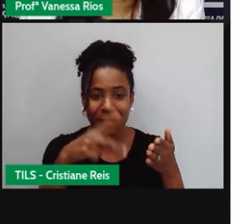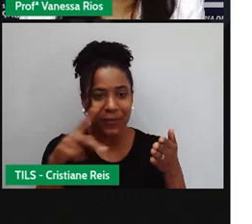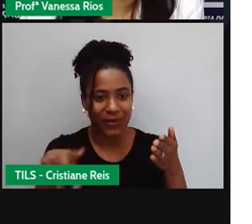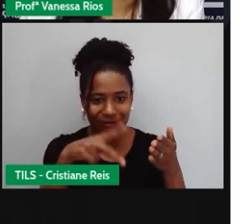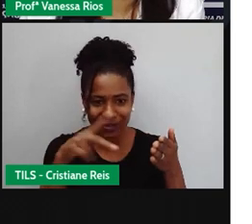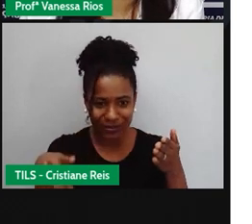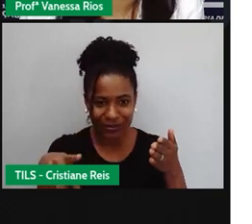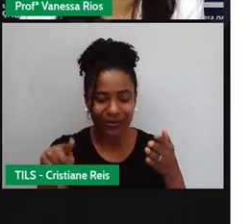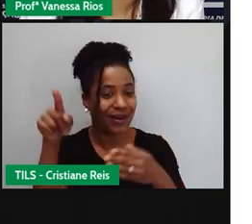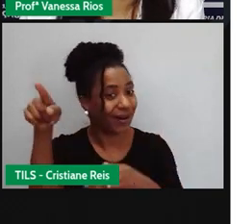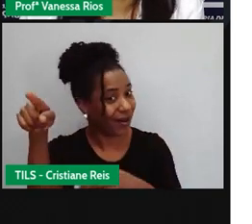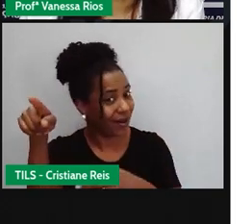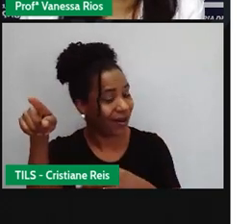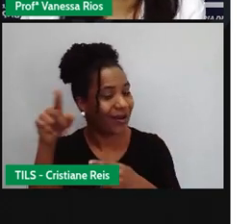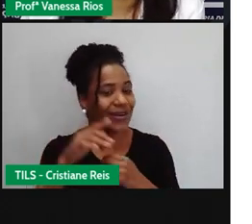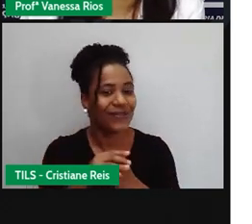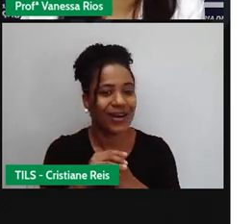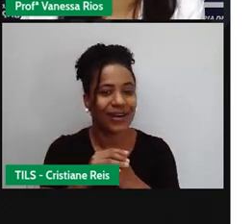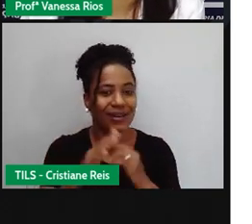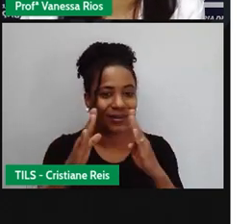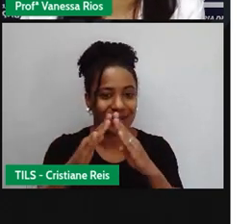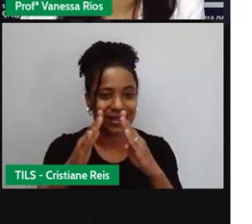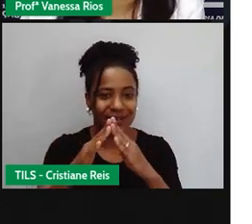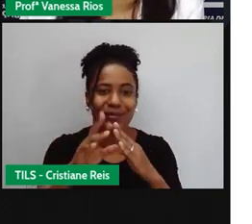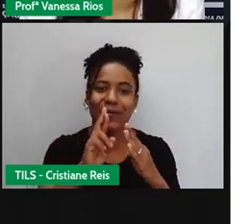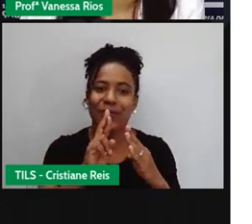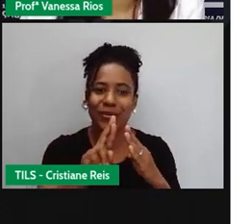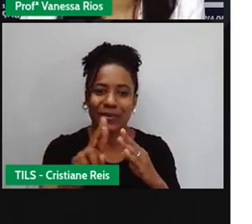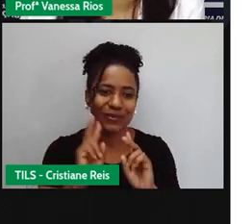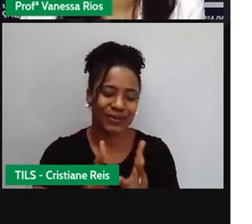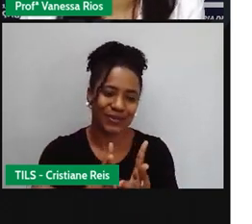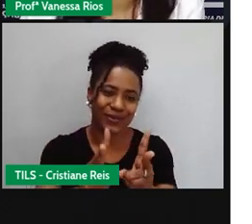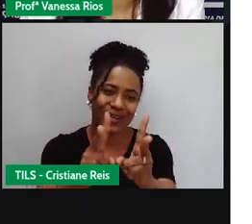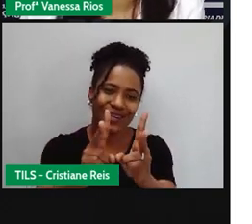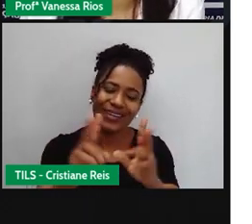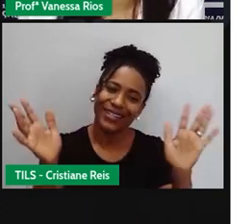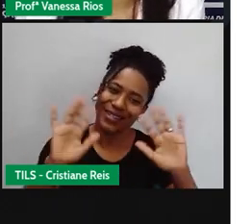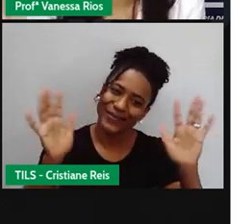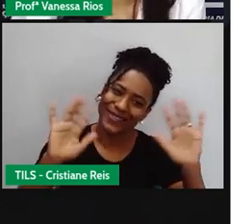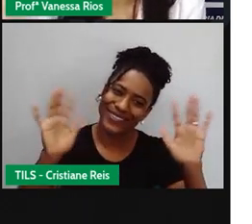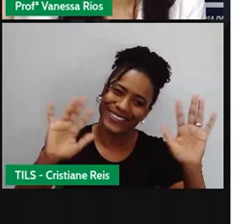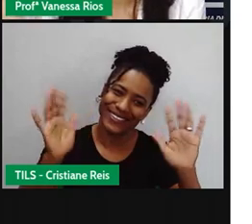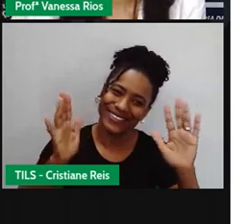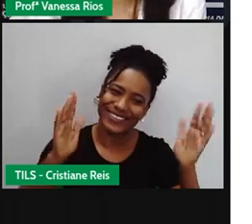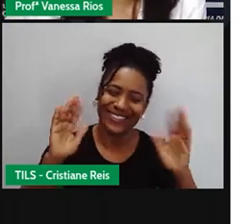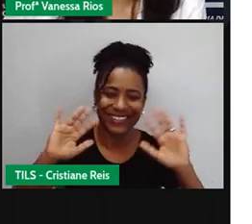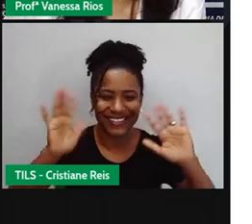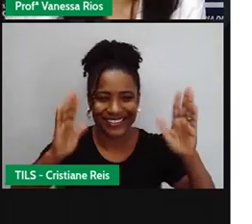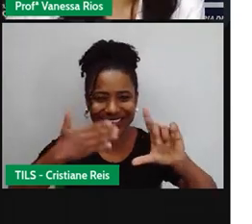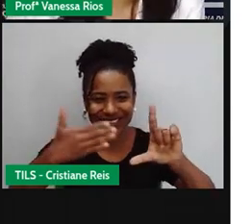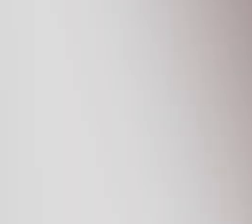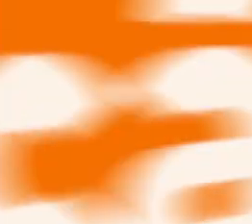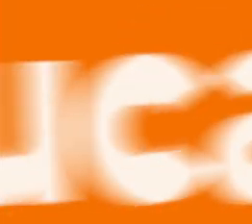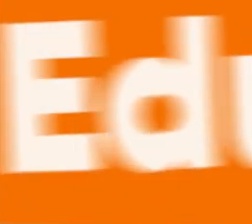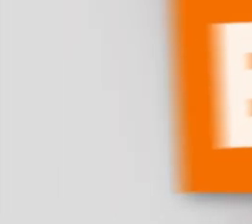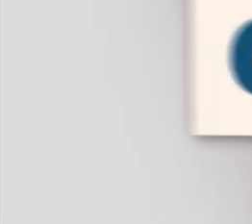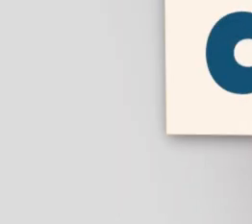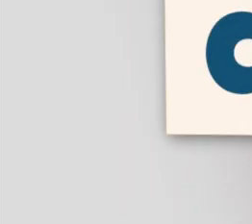professor, né? Preparou para dar continuidade a esta aula e a gente se encontra, tá? Tchau, tchau. tchau.